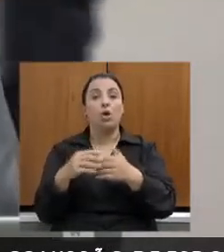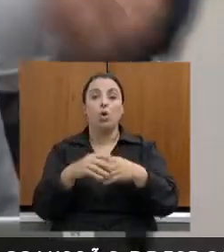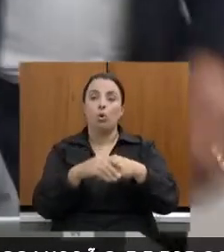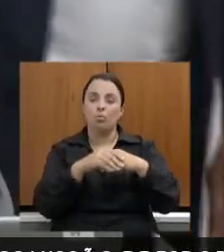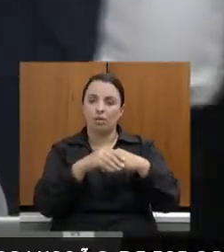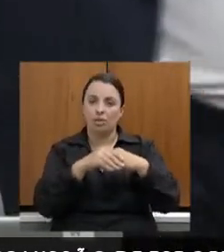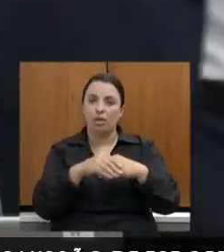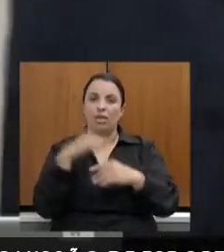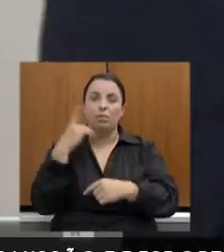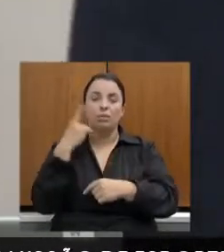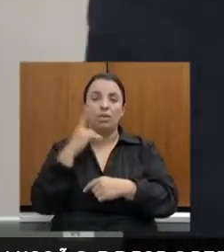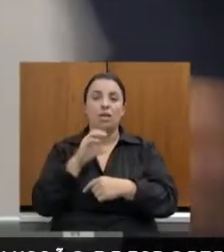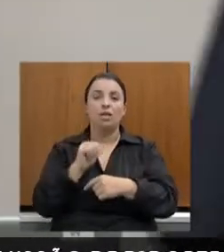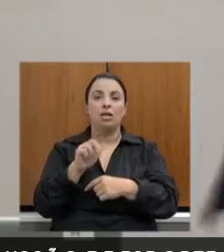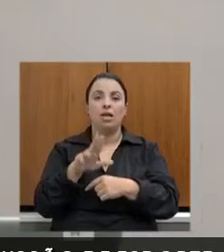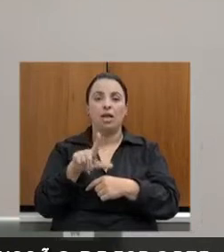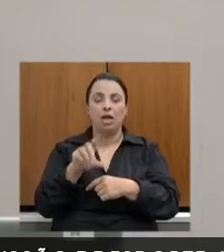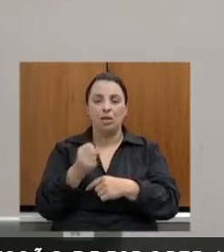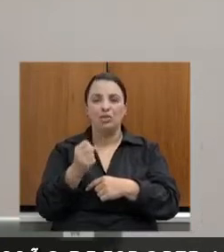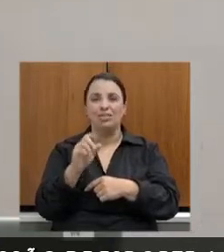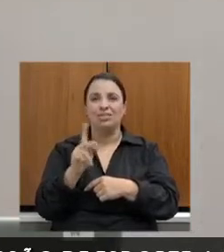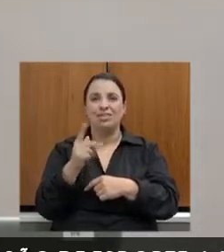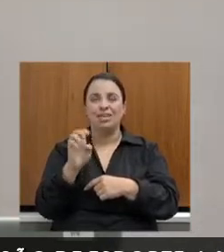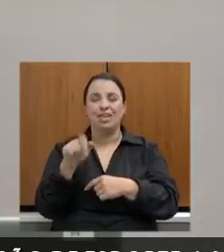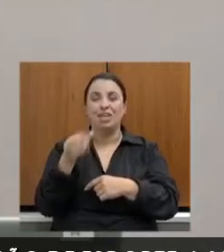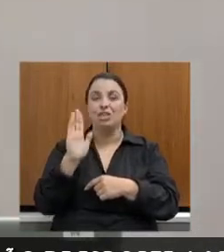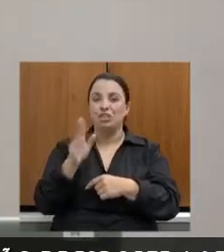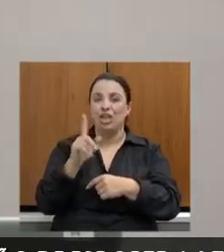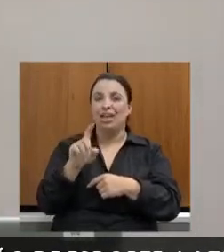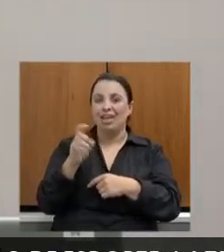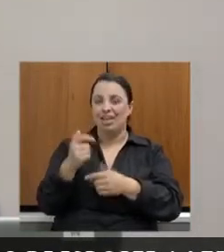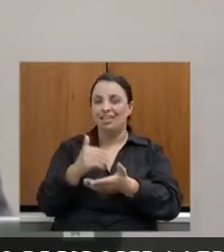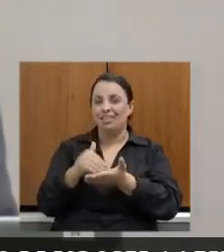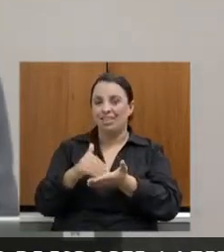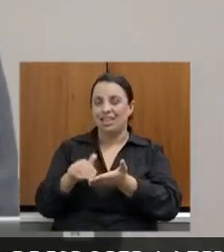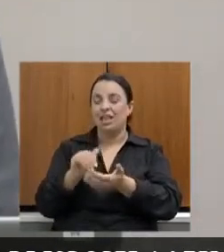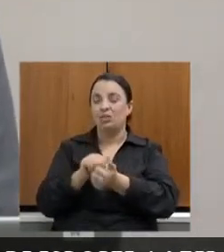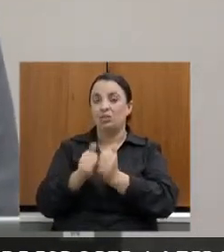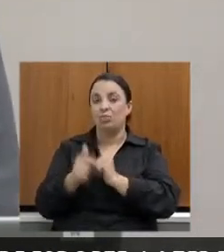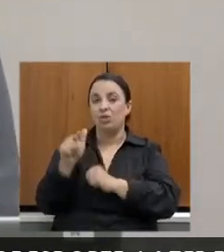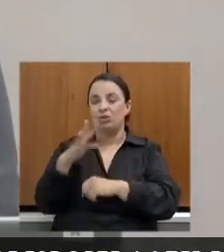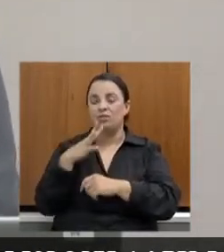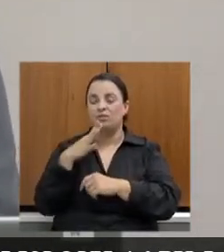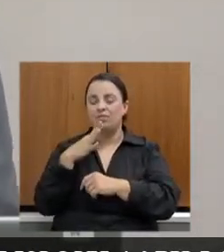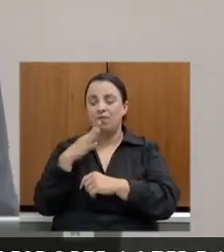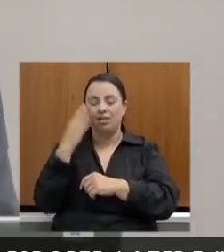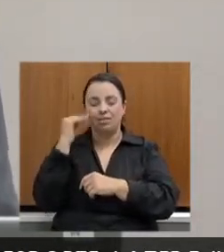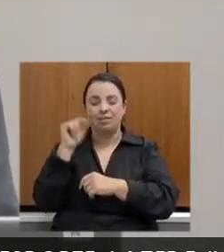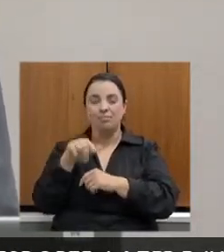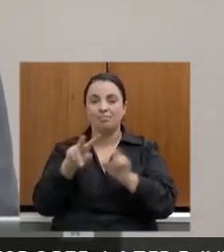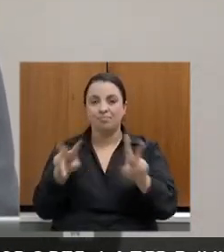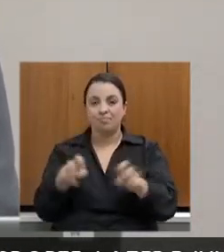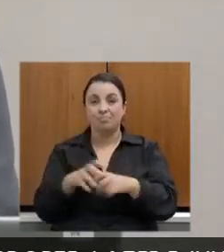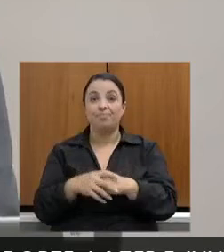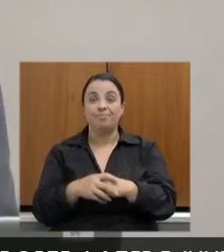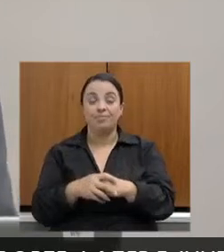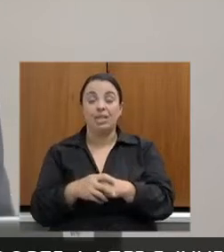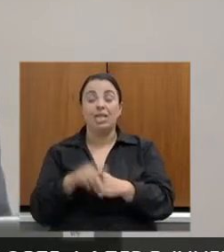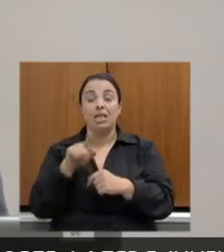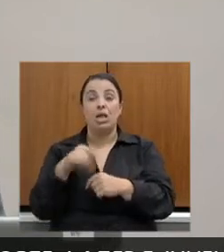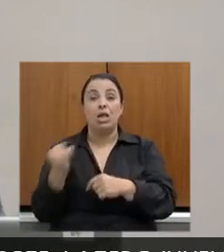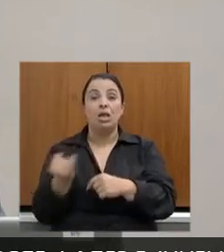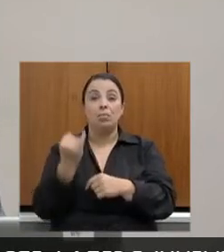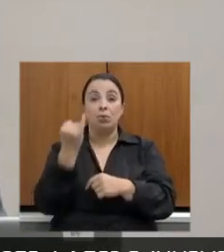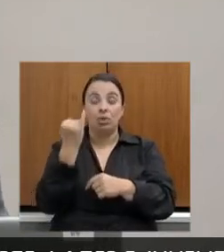deputado Carlos Henrique, que já foi nosso secretário de Esporte também e um grande conhecedor desse assunto. Então, é de suma